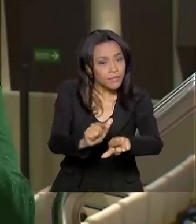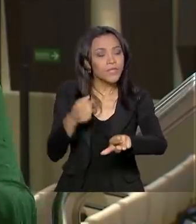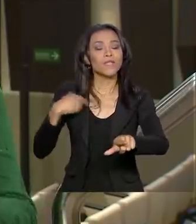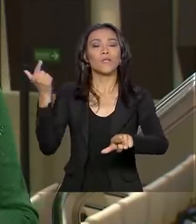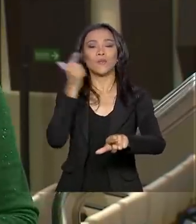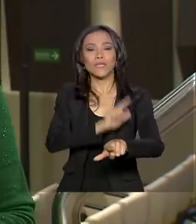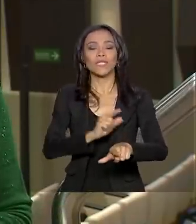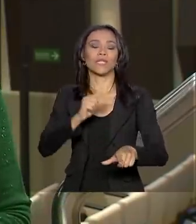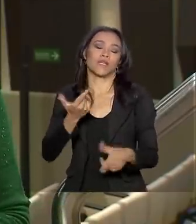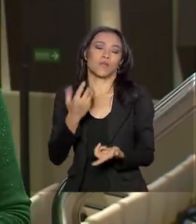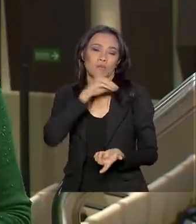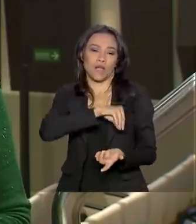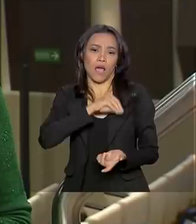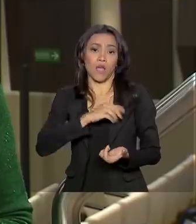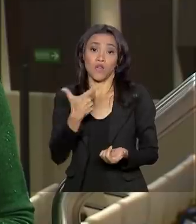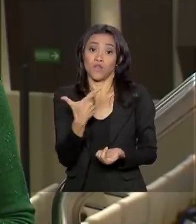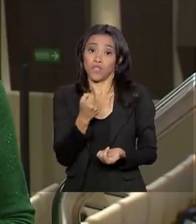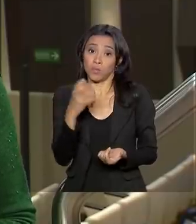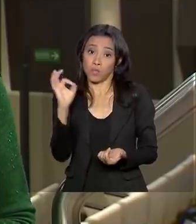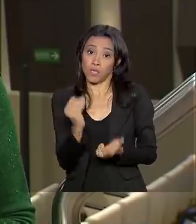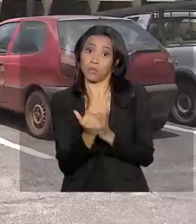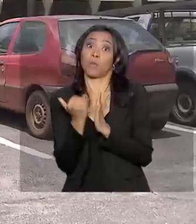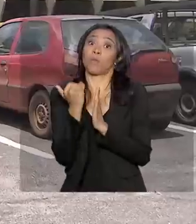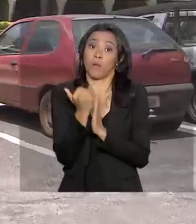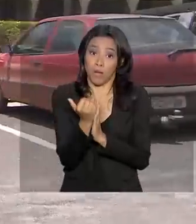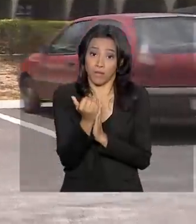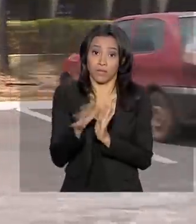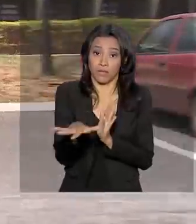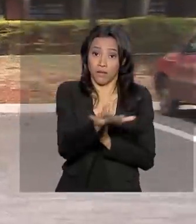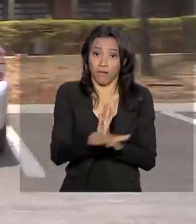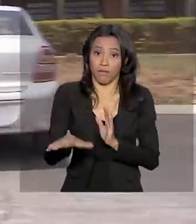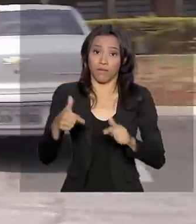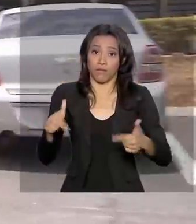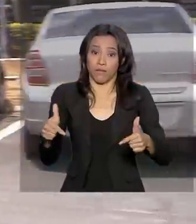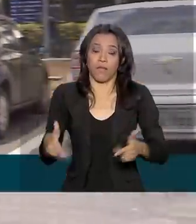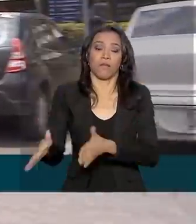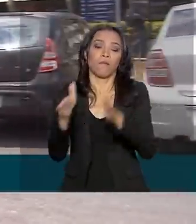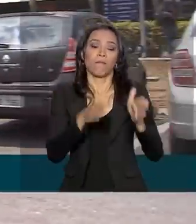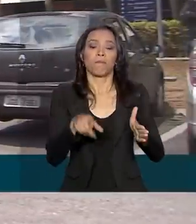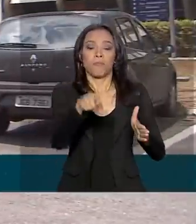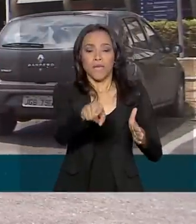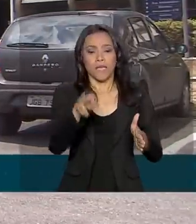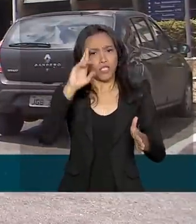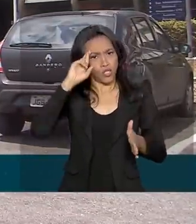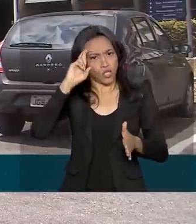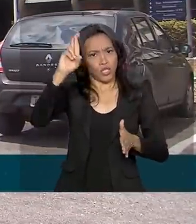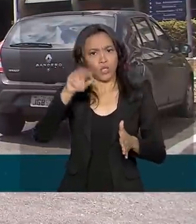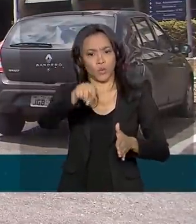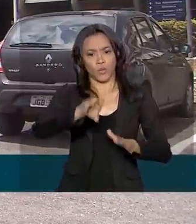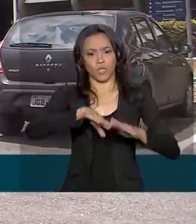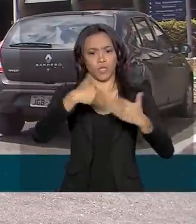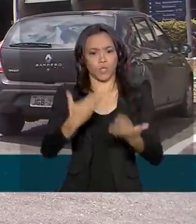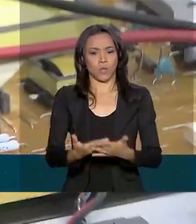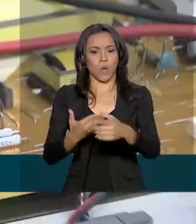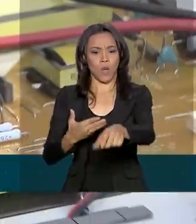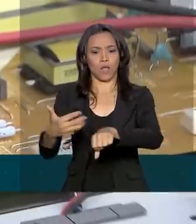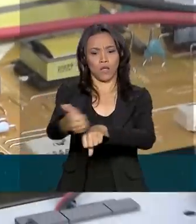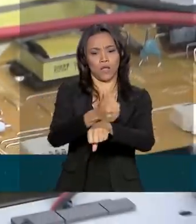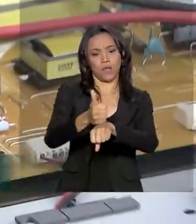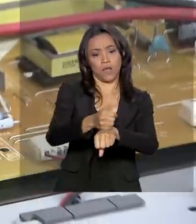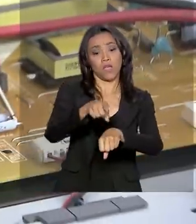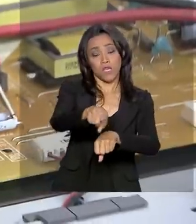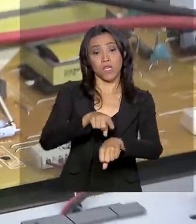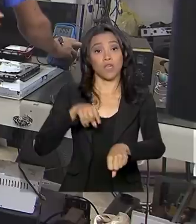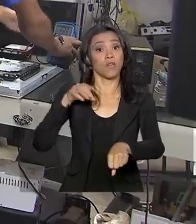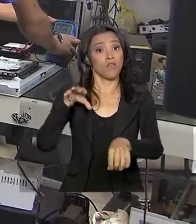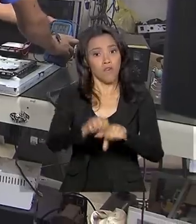20% maior no mercado de trabalho. Dado o comprovado pelo diretor dessa escola técnica de Brasília, que forma